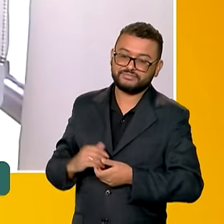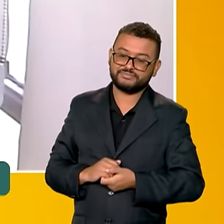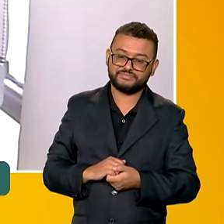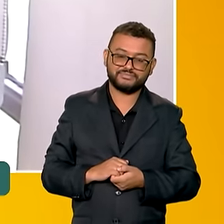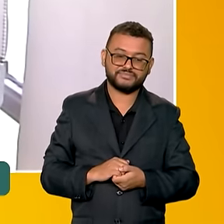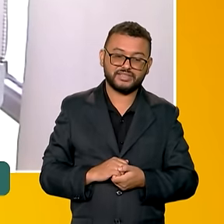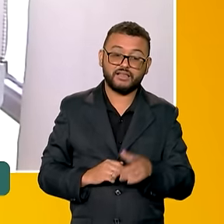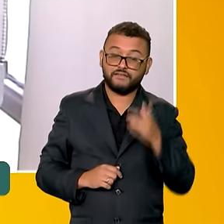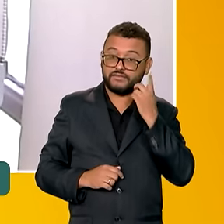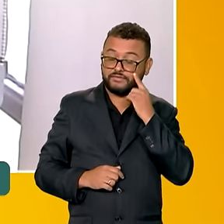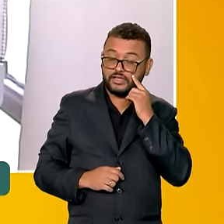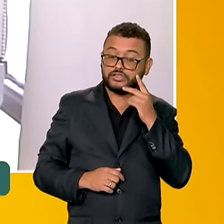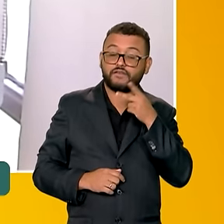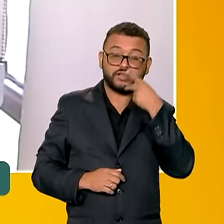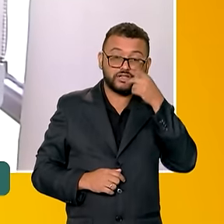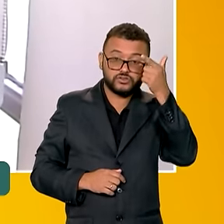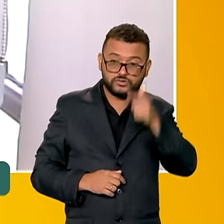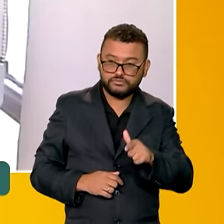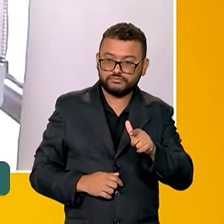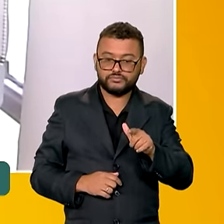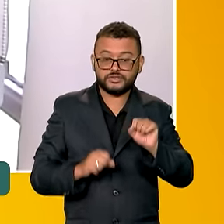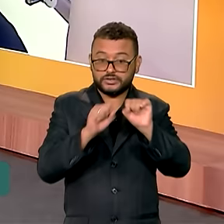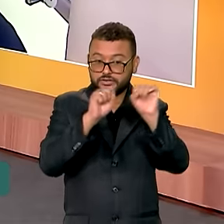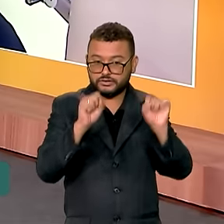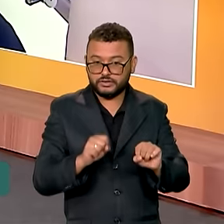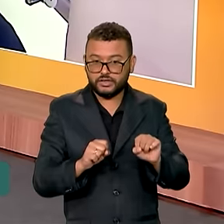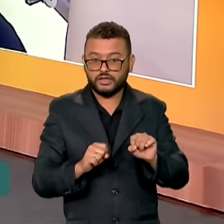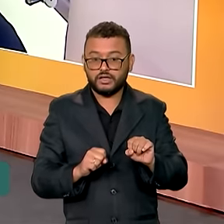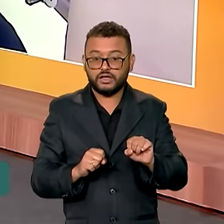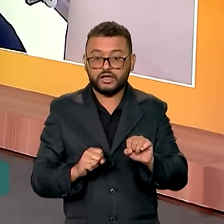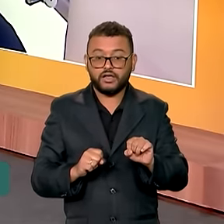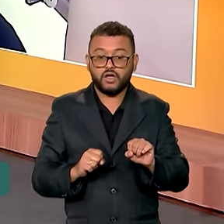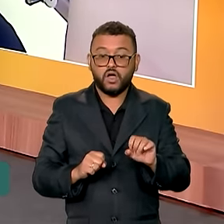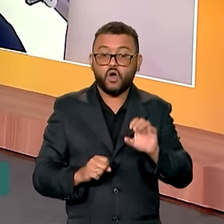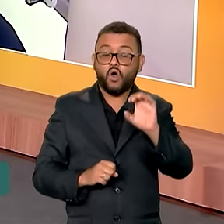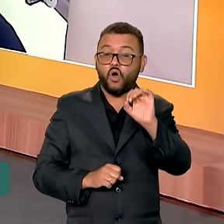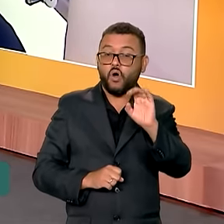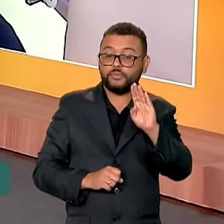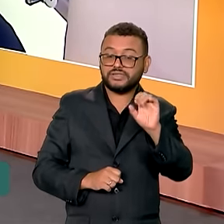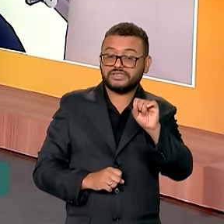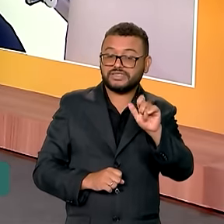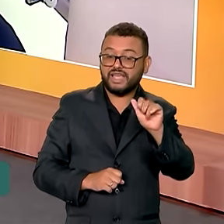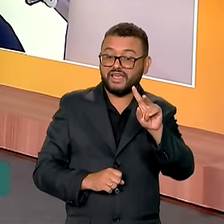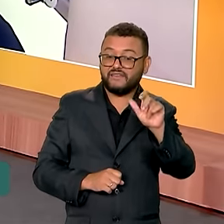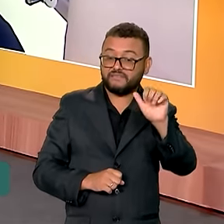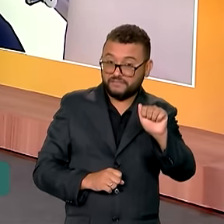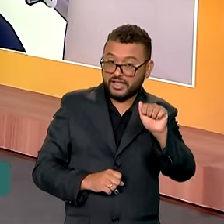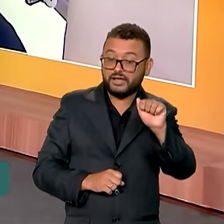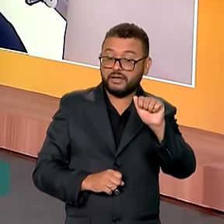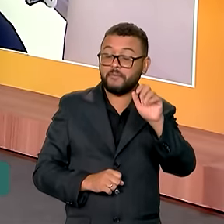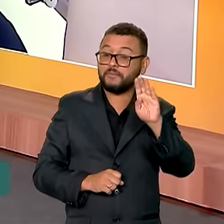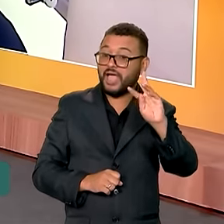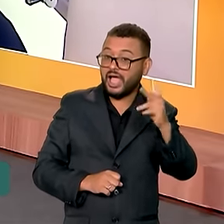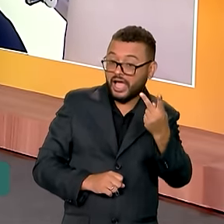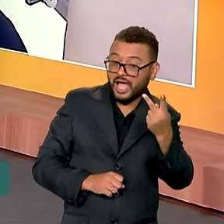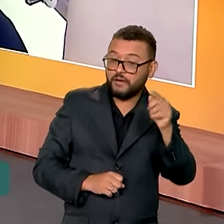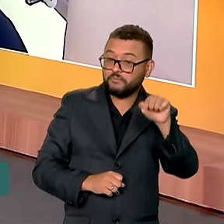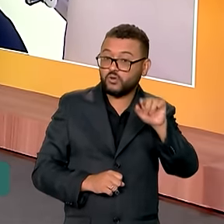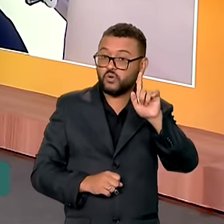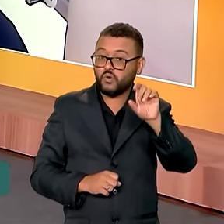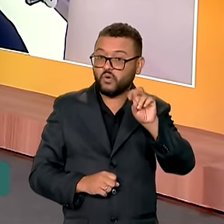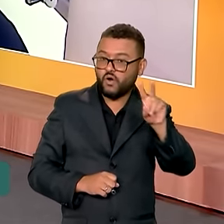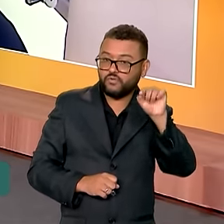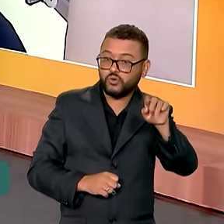Basicamente isso. Aí já vai direto para o observatório. Observadh.mdh.gov.br. Muito